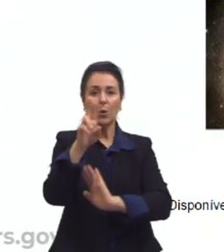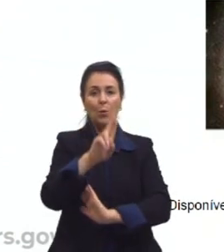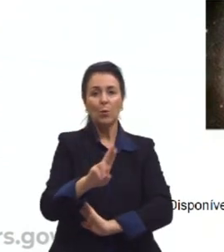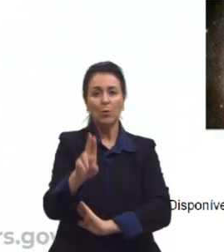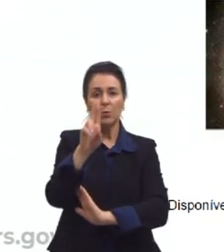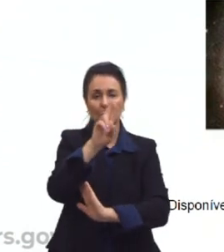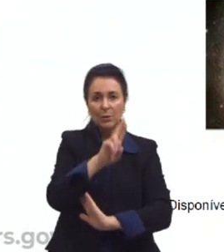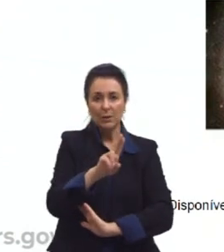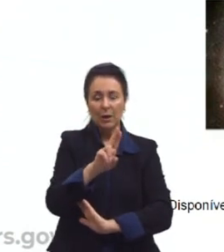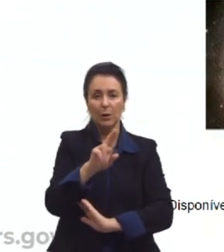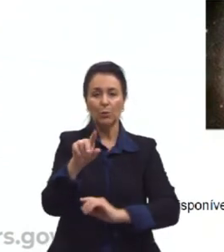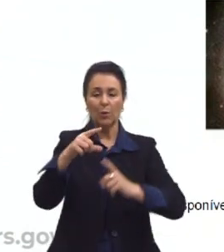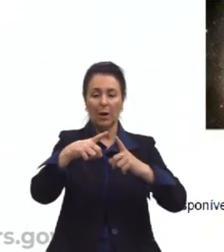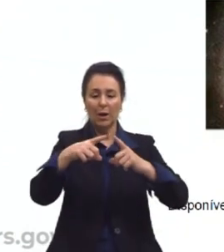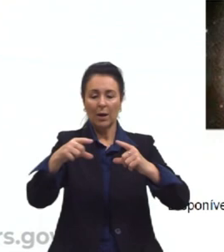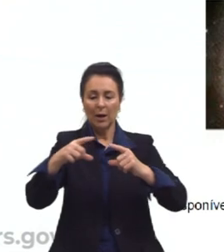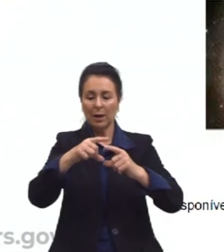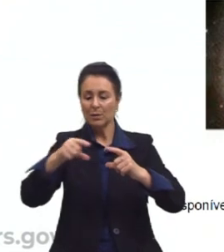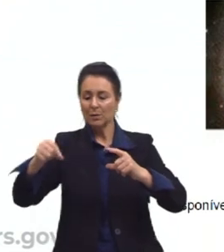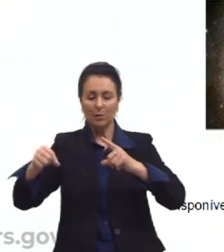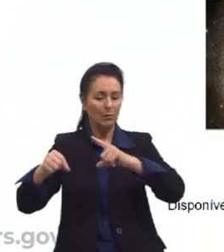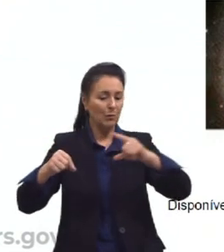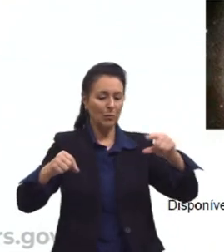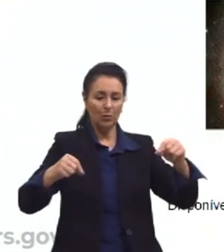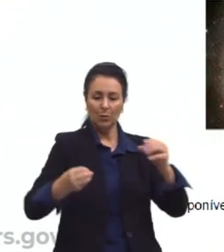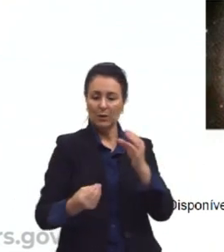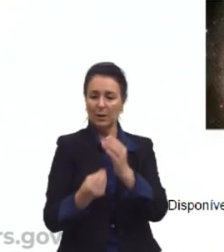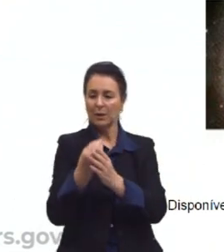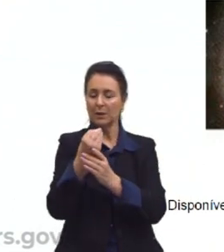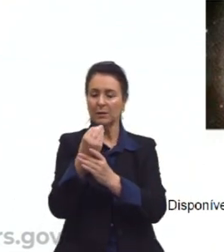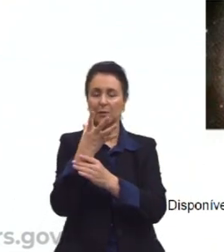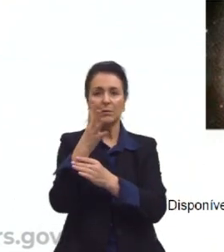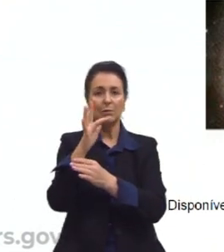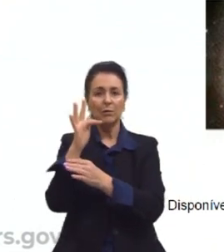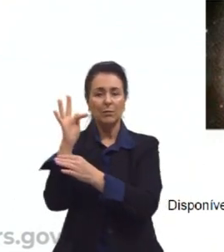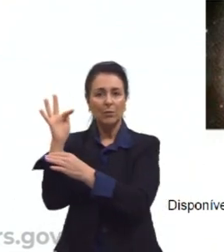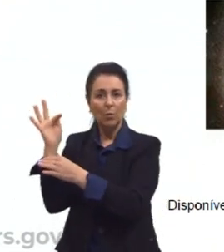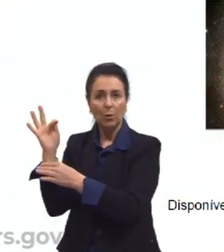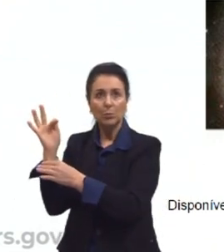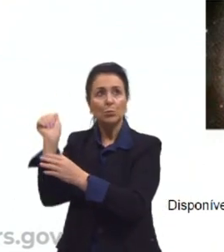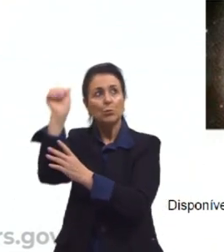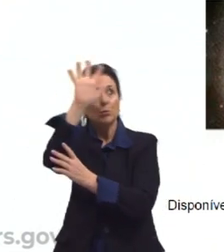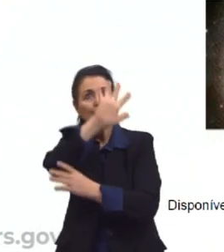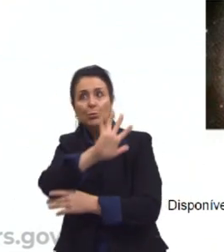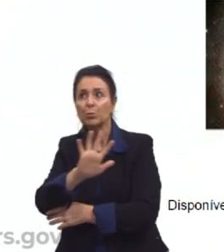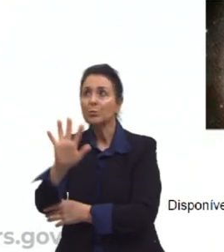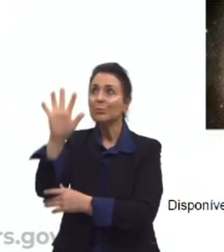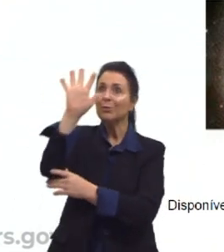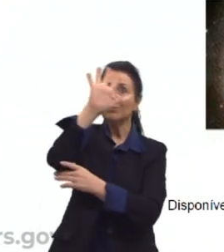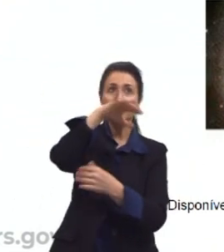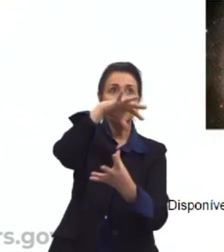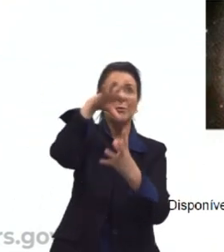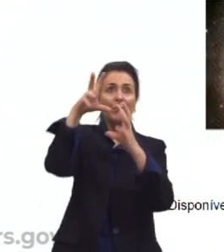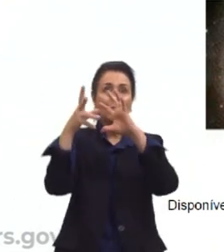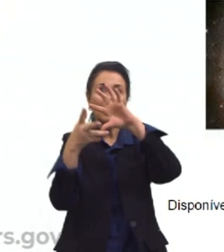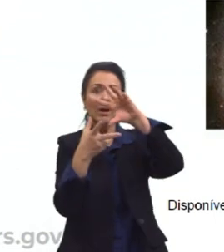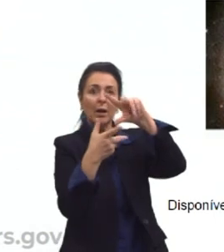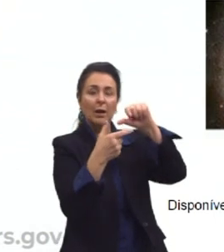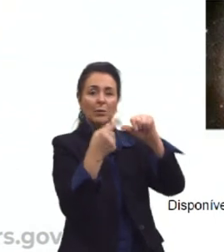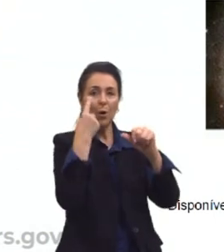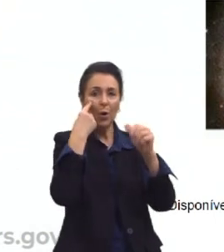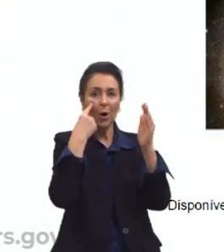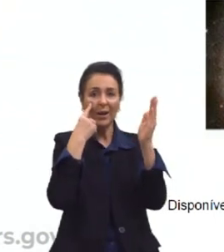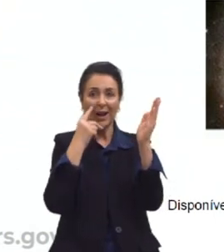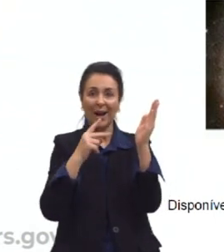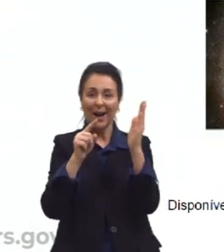formação de folhas, de flores, o nosso universo. Também aqui na última imagem, então, na escada,